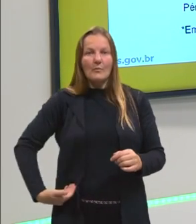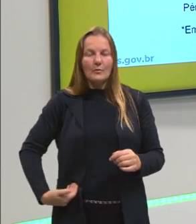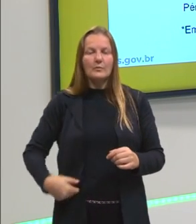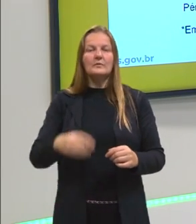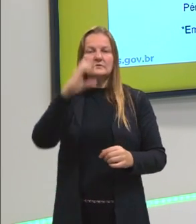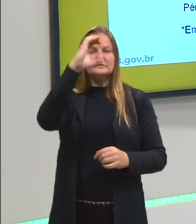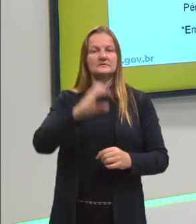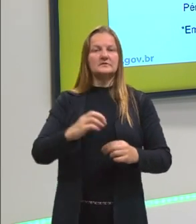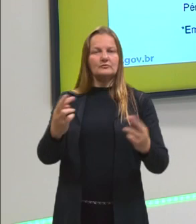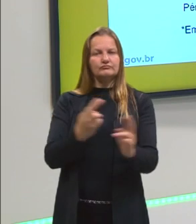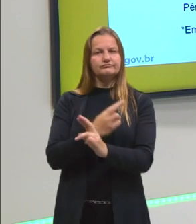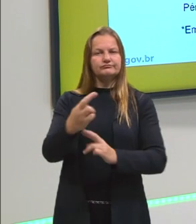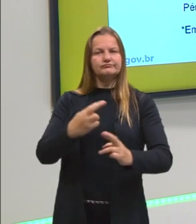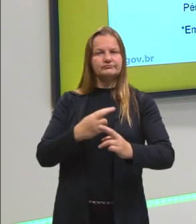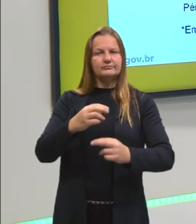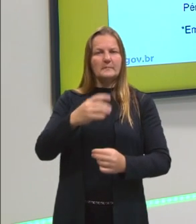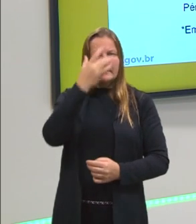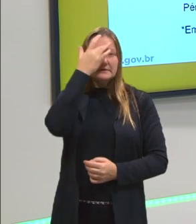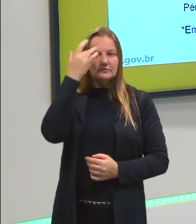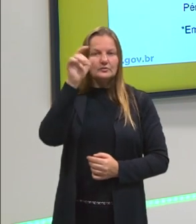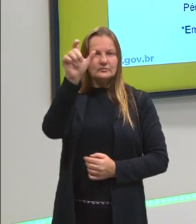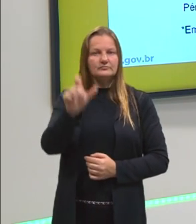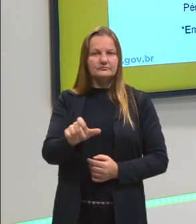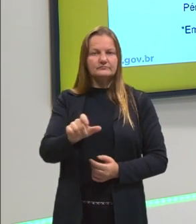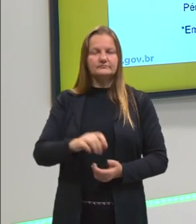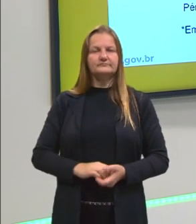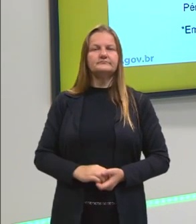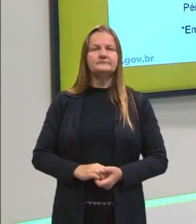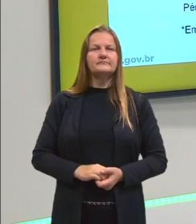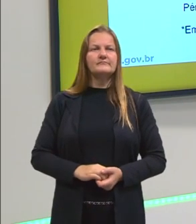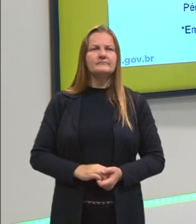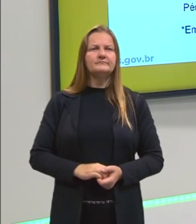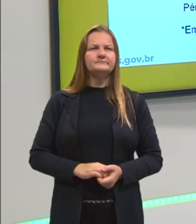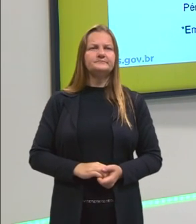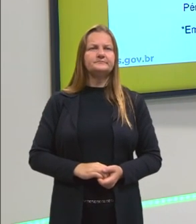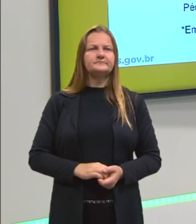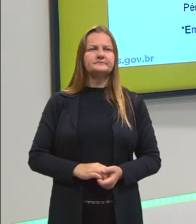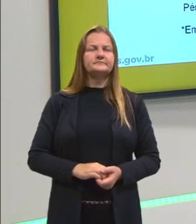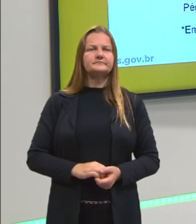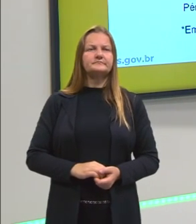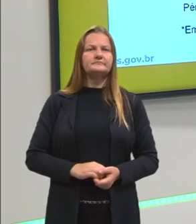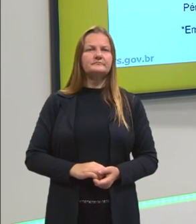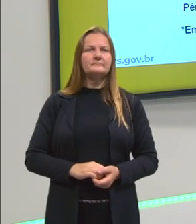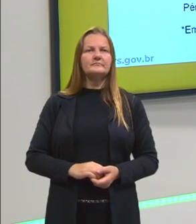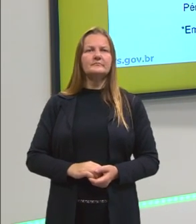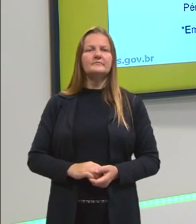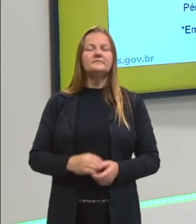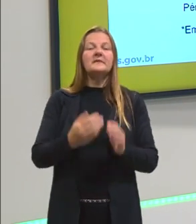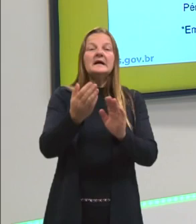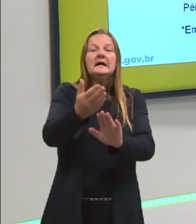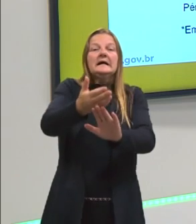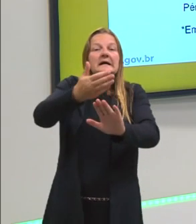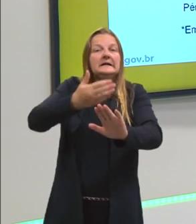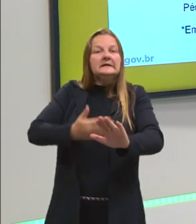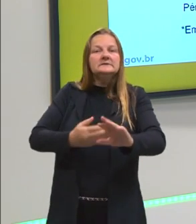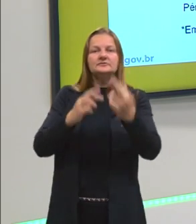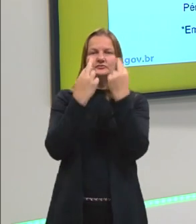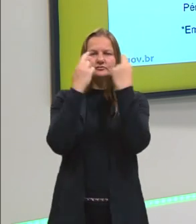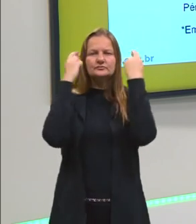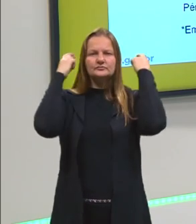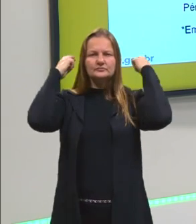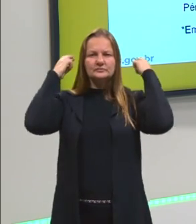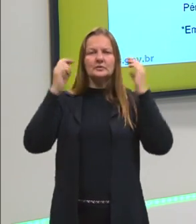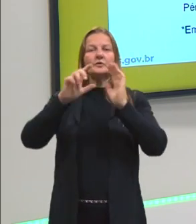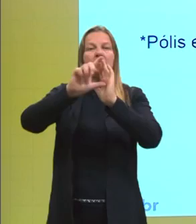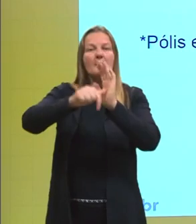cidadão. Bom, aqui tem duas coisas antes. Mesmo antes dos gregos, os gregos e